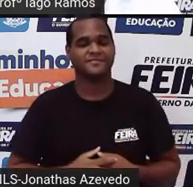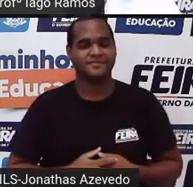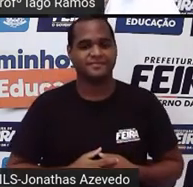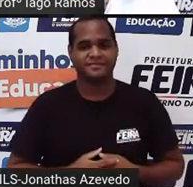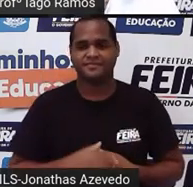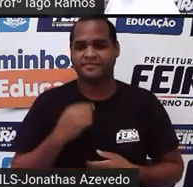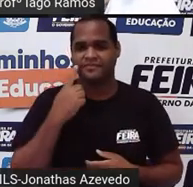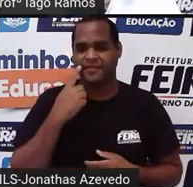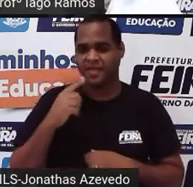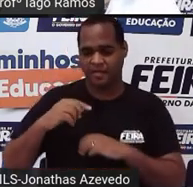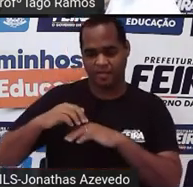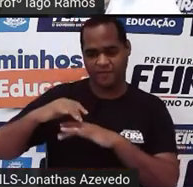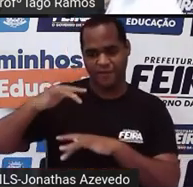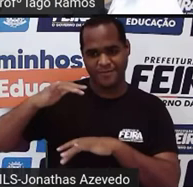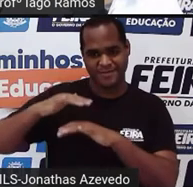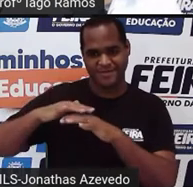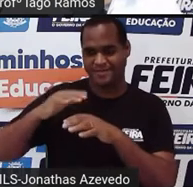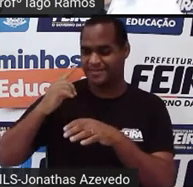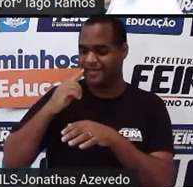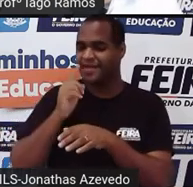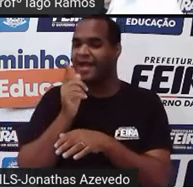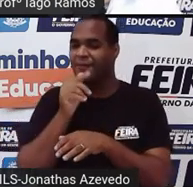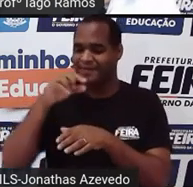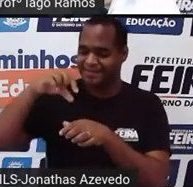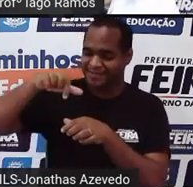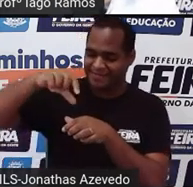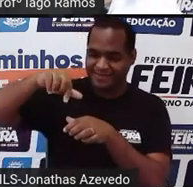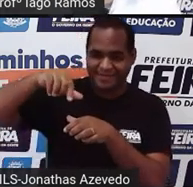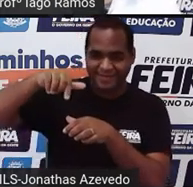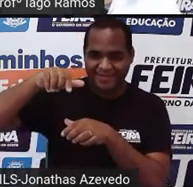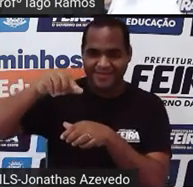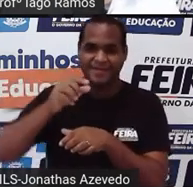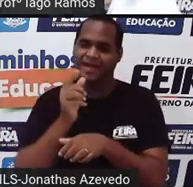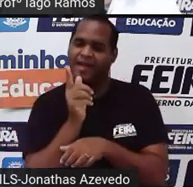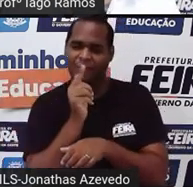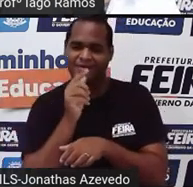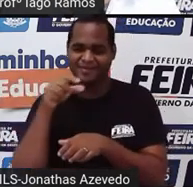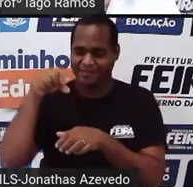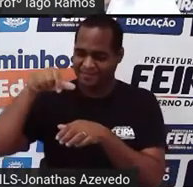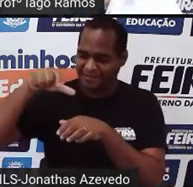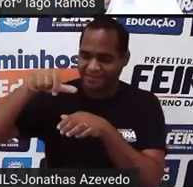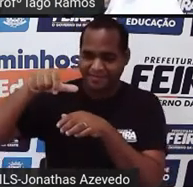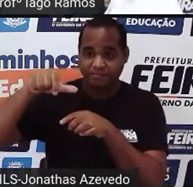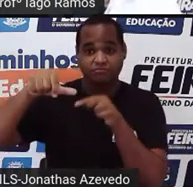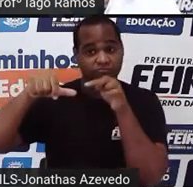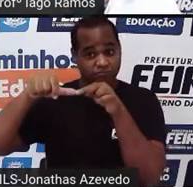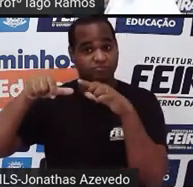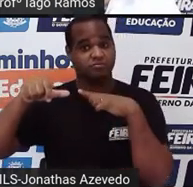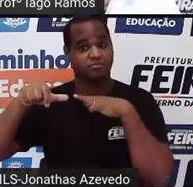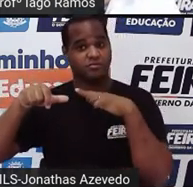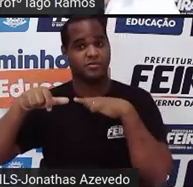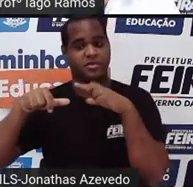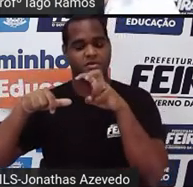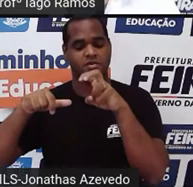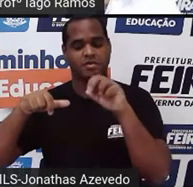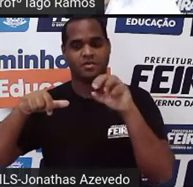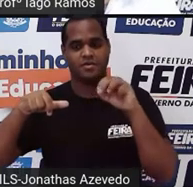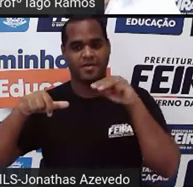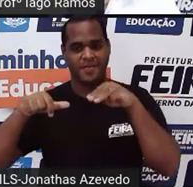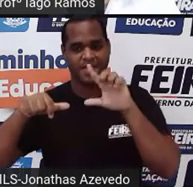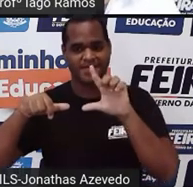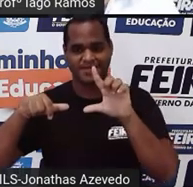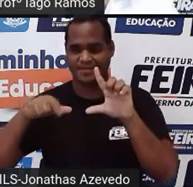Qual é o volume do recipiente? O recipiente aqui é uma garrafinha de água, se nele cabem